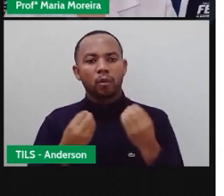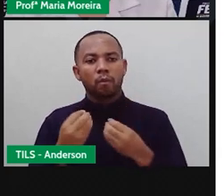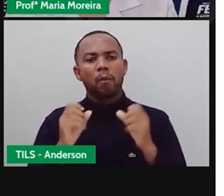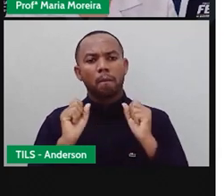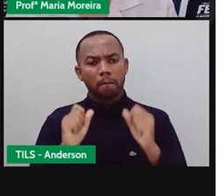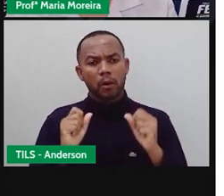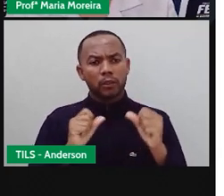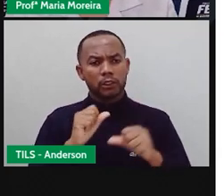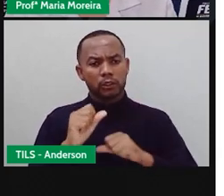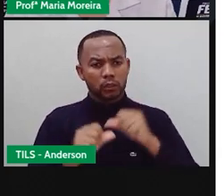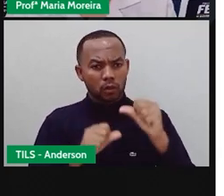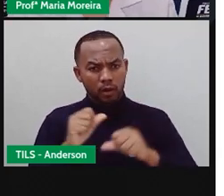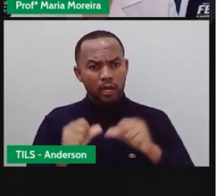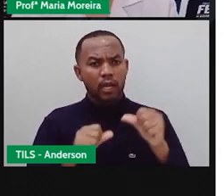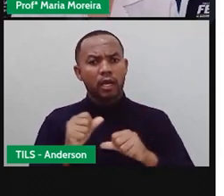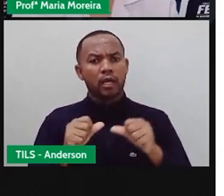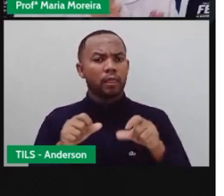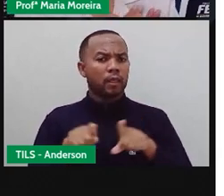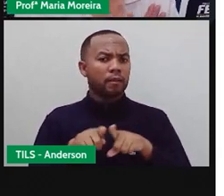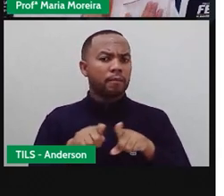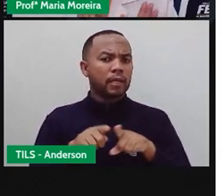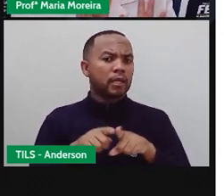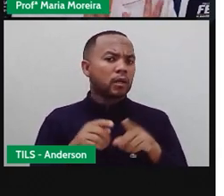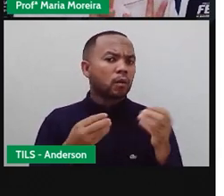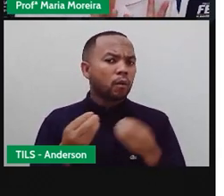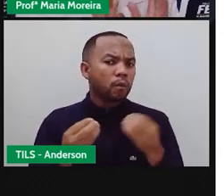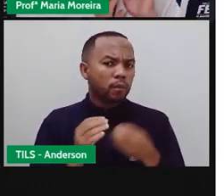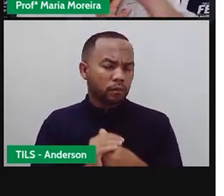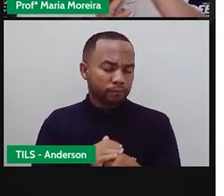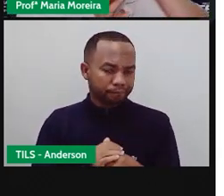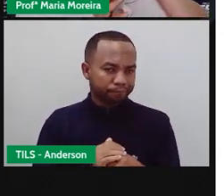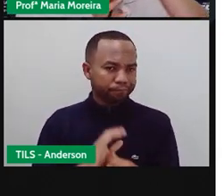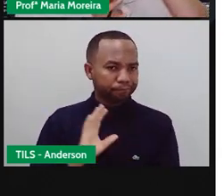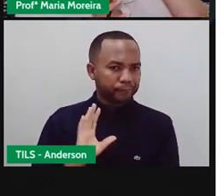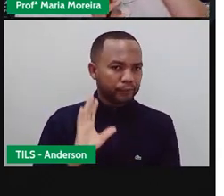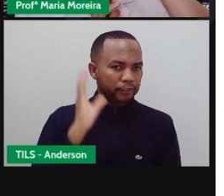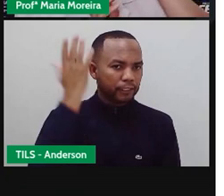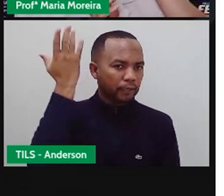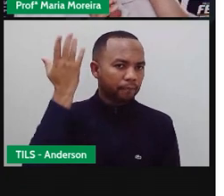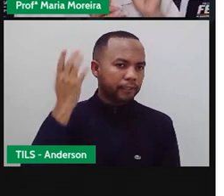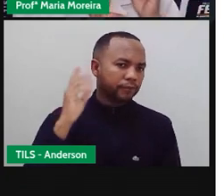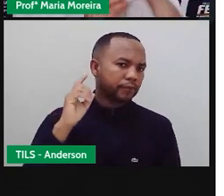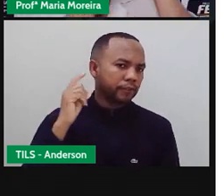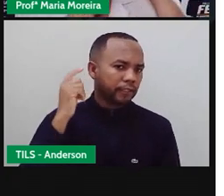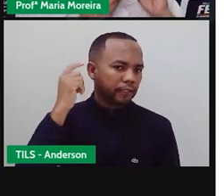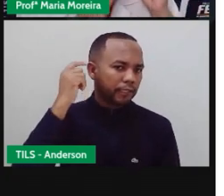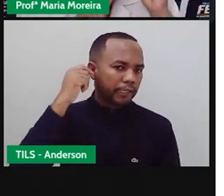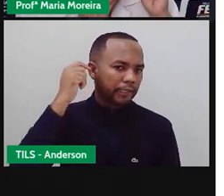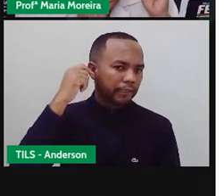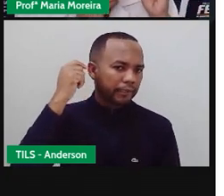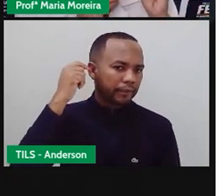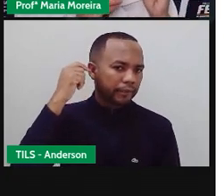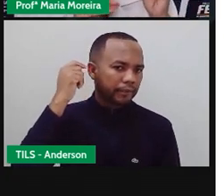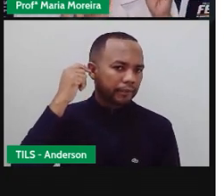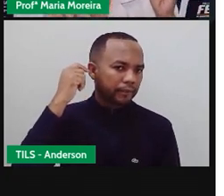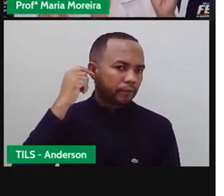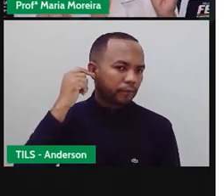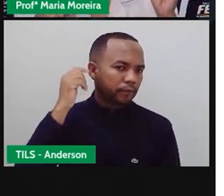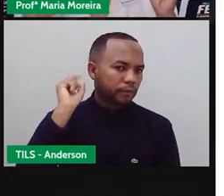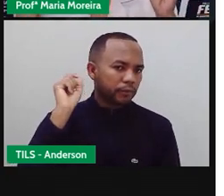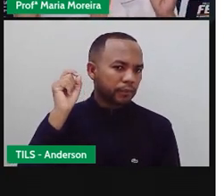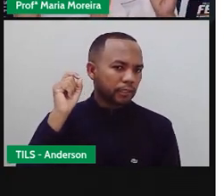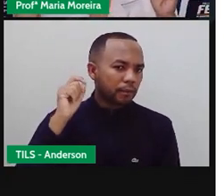corrigidas cirurgicamente Ou seja, se acontece, né? Nessa parte aqui E na parte média